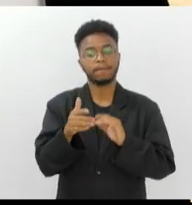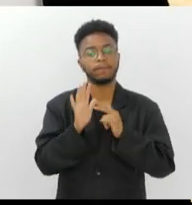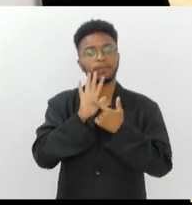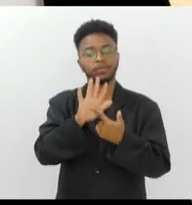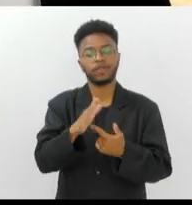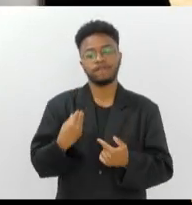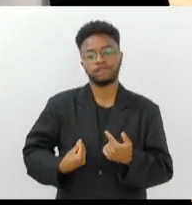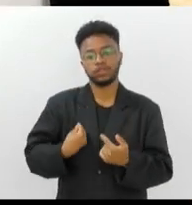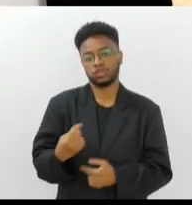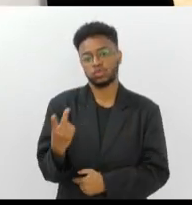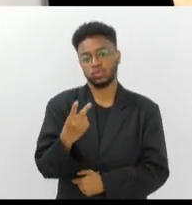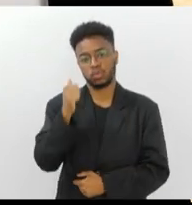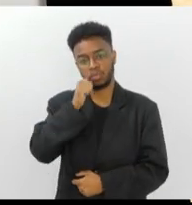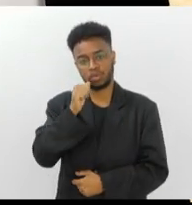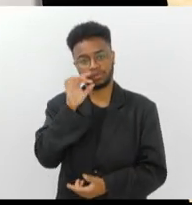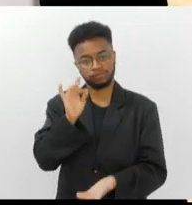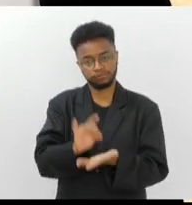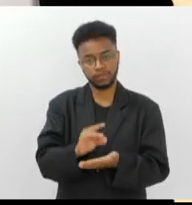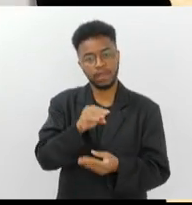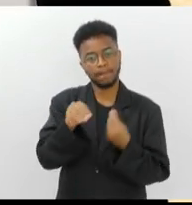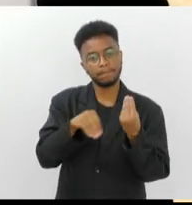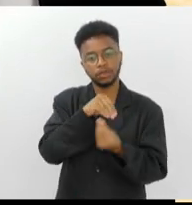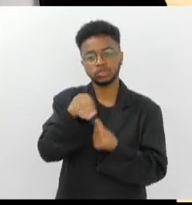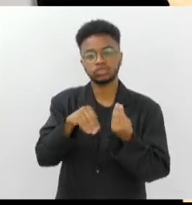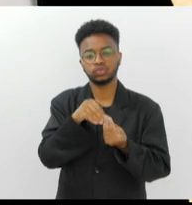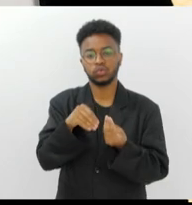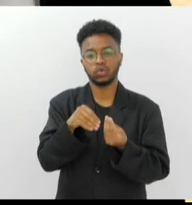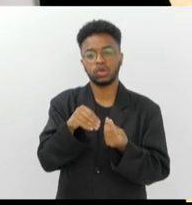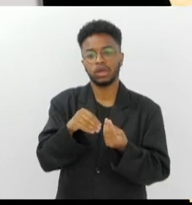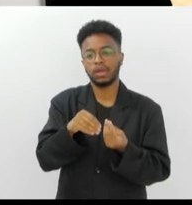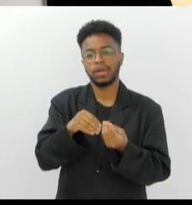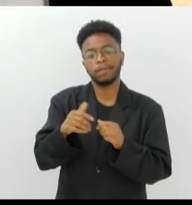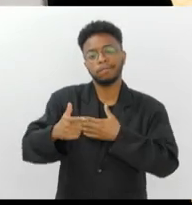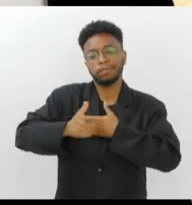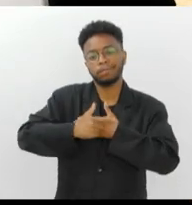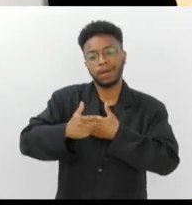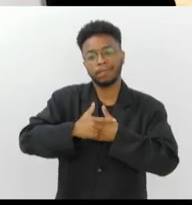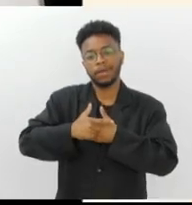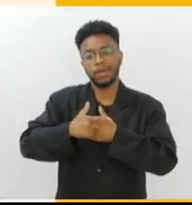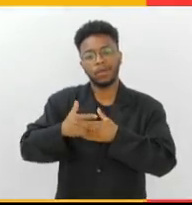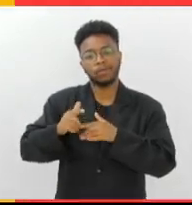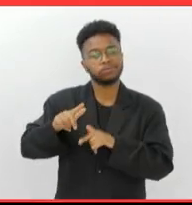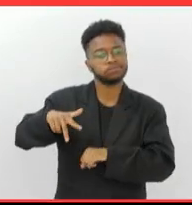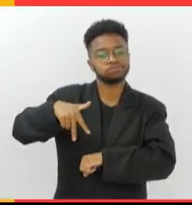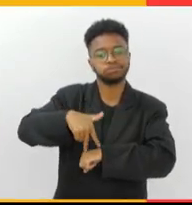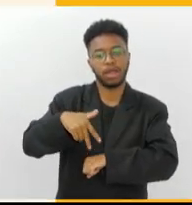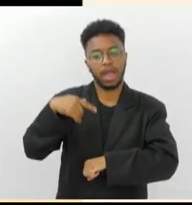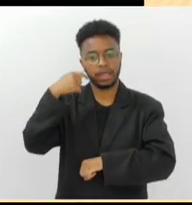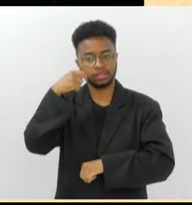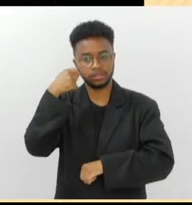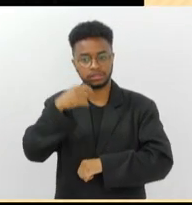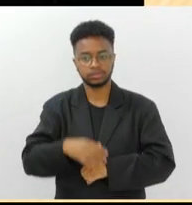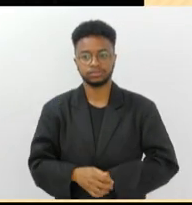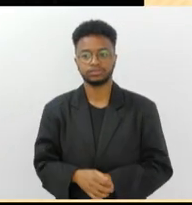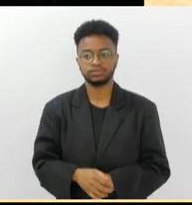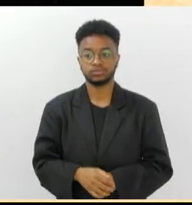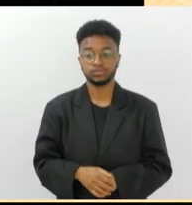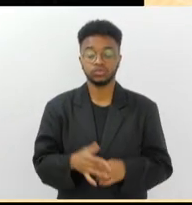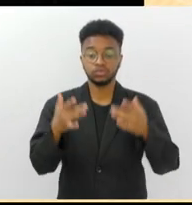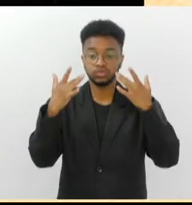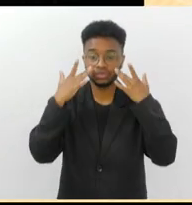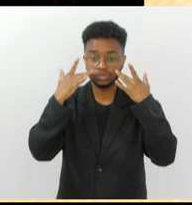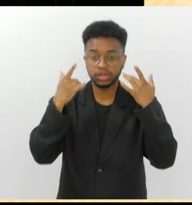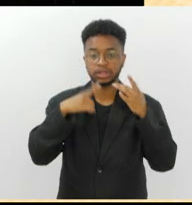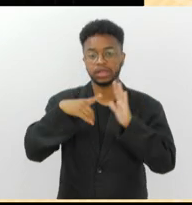reais que constantemente se mistura com a ficção dos papéis que interpretam como atrizes. O espetáculo com